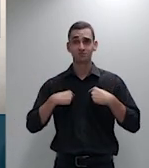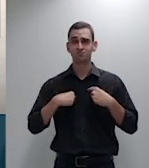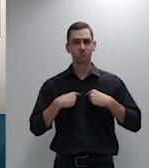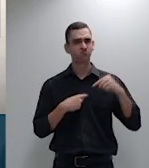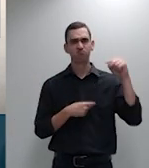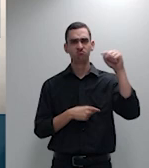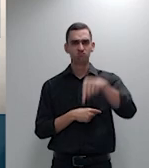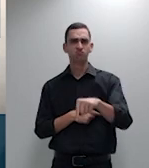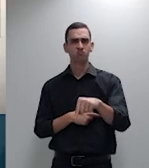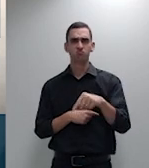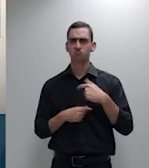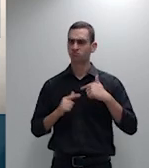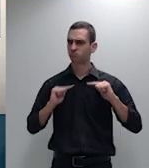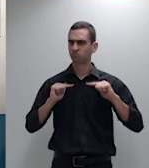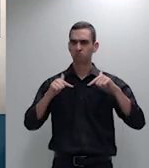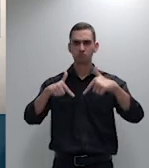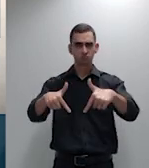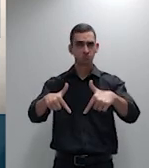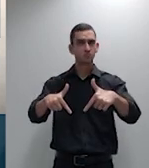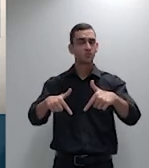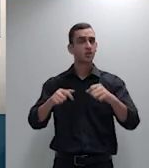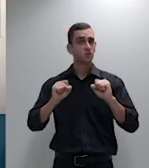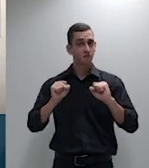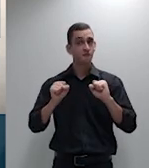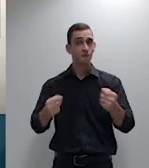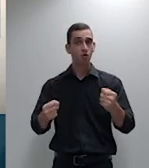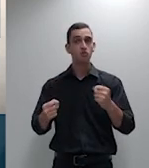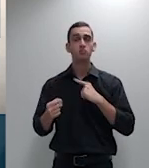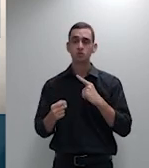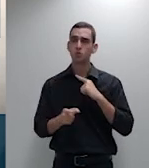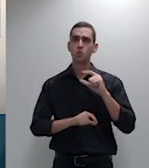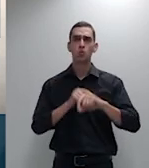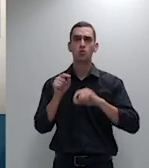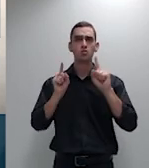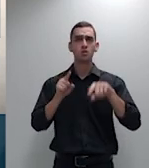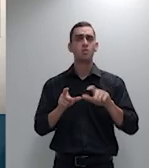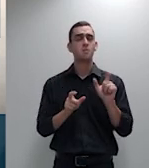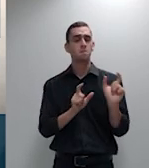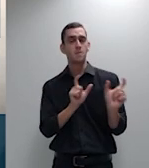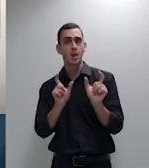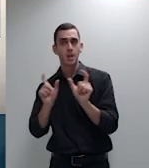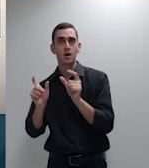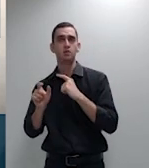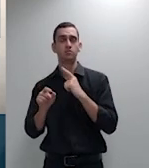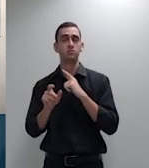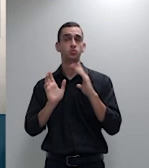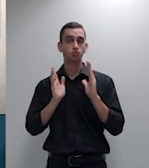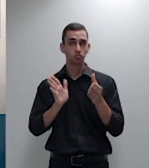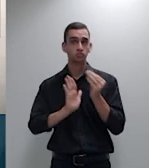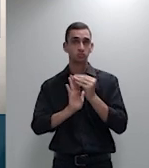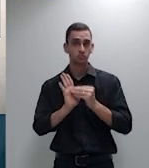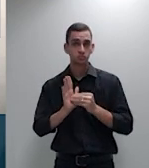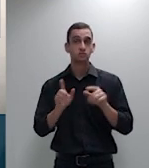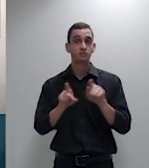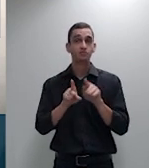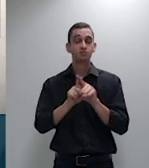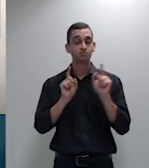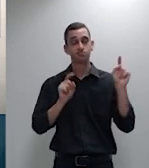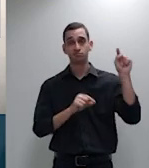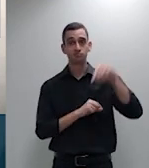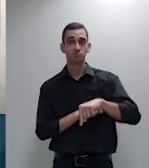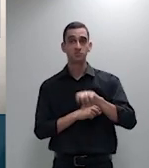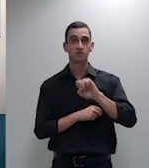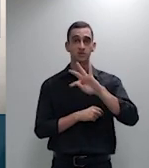está na mão de quem exorta a palavra cálculo atuarial e vem ao STJ dizer que está tudo bonito